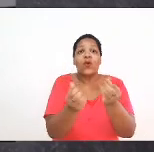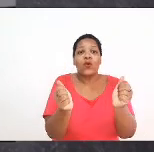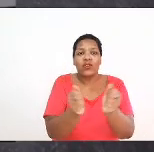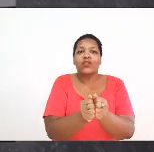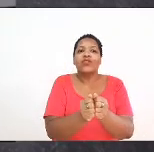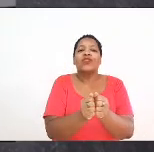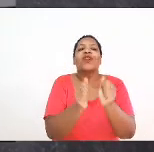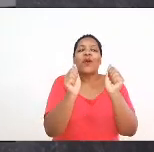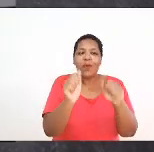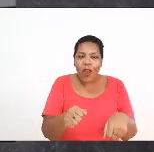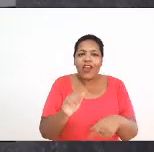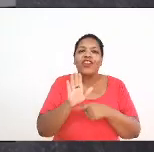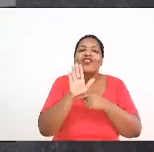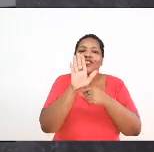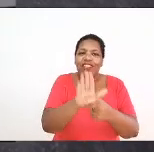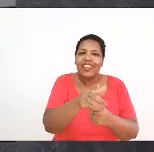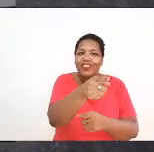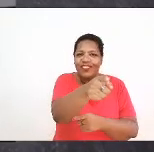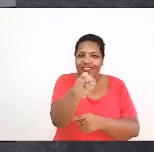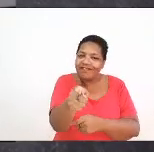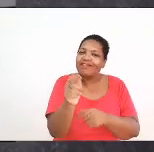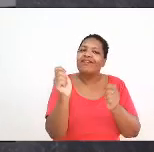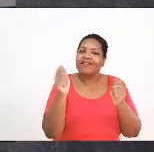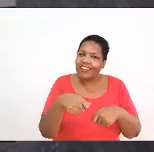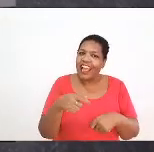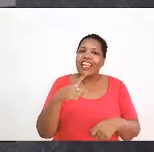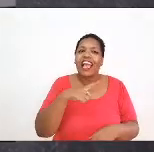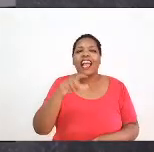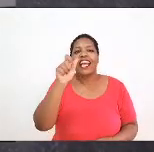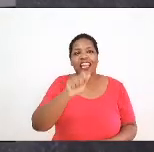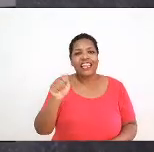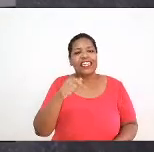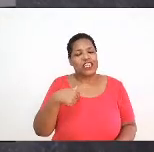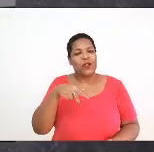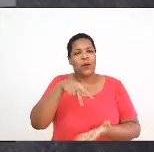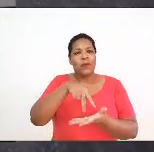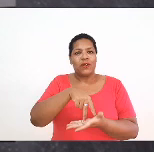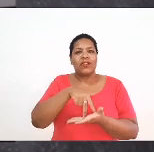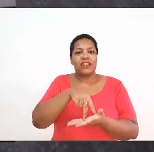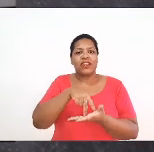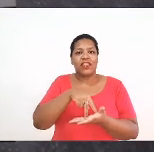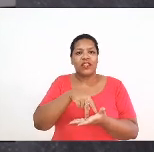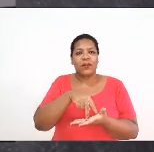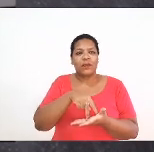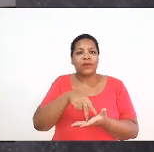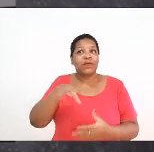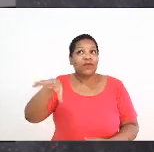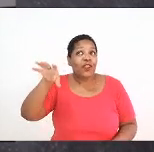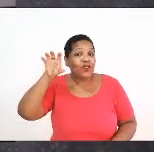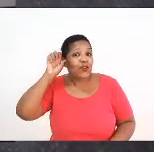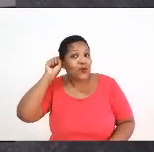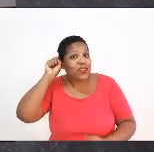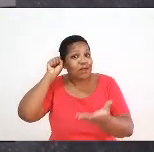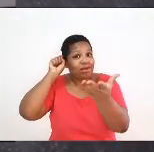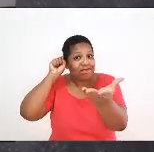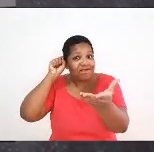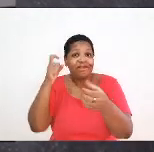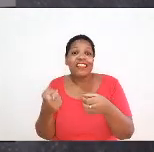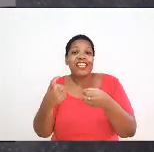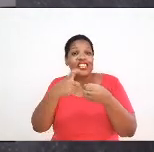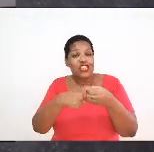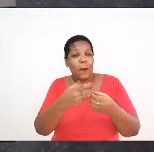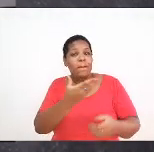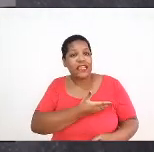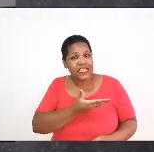e a ABEP estão aí nessa posição de escuta, de parceria, de diálogo, e eu já queria